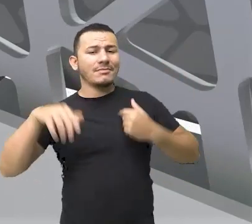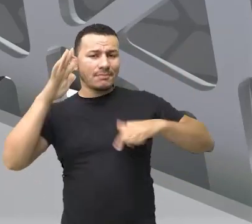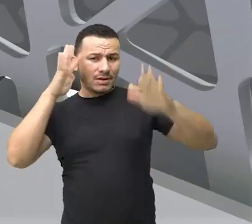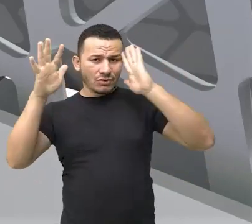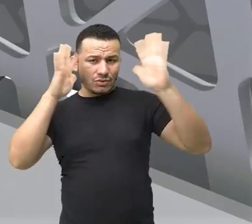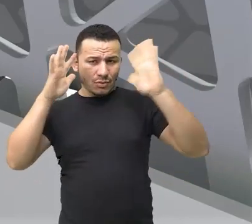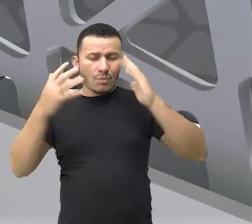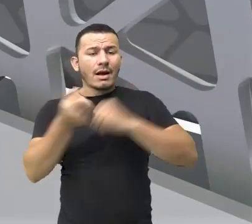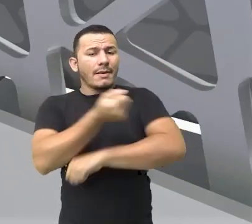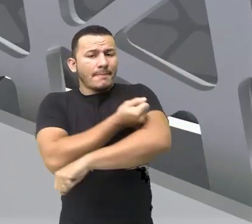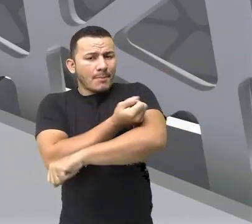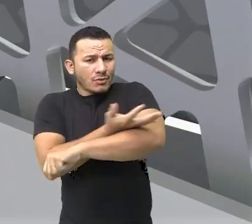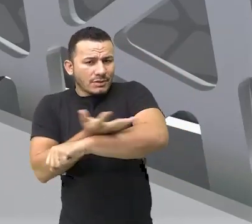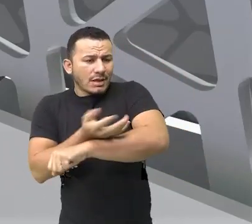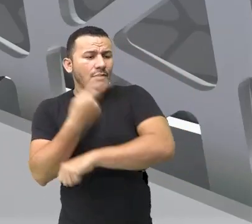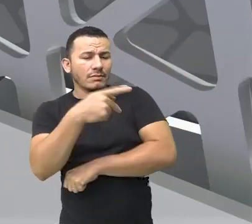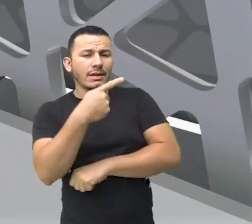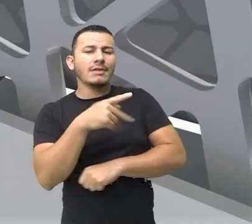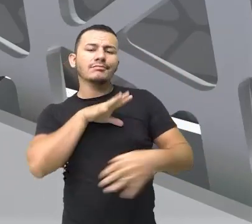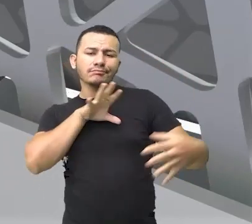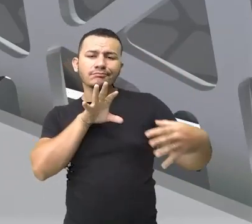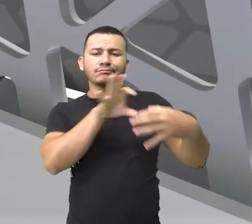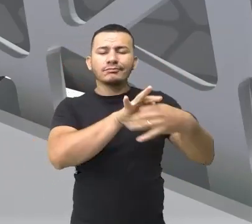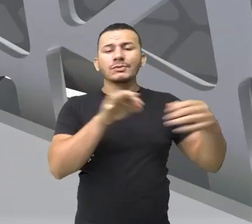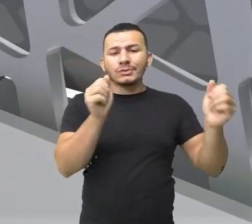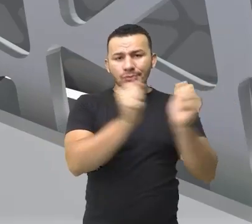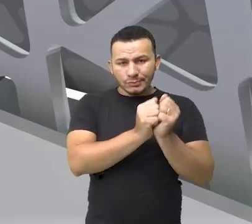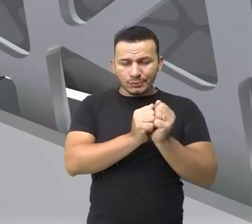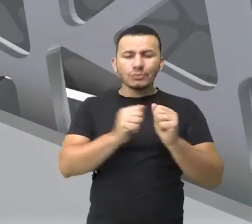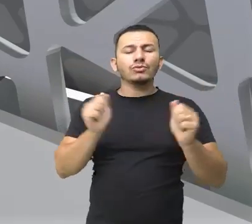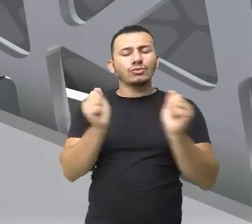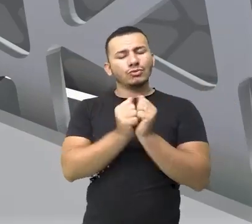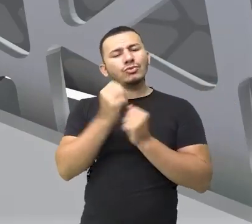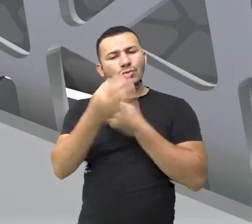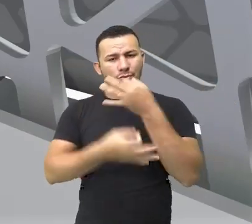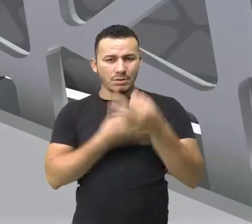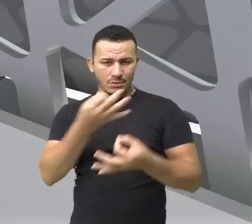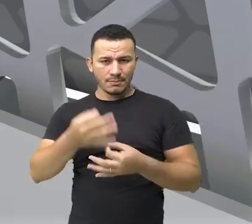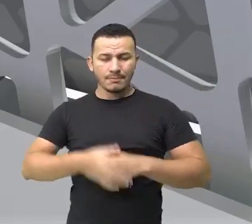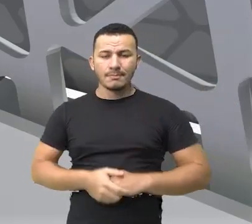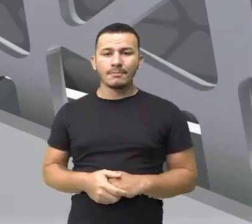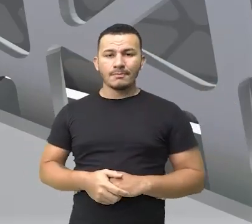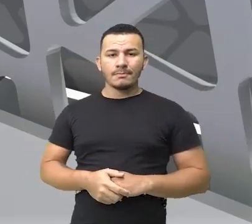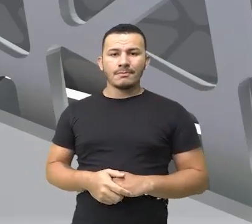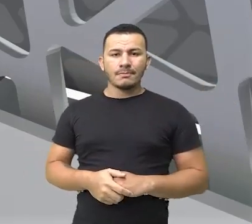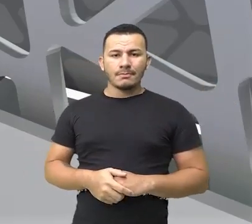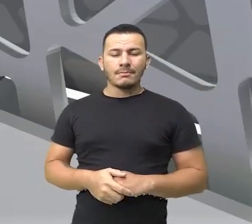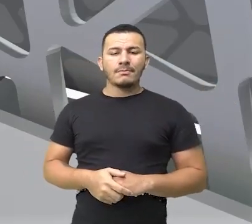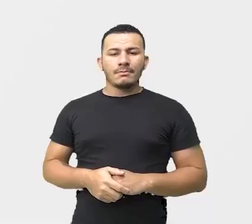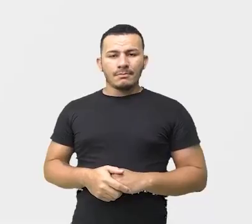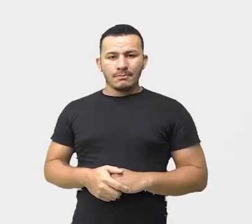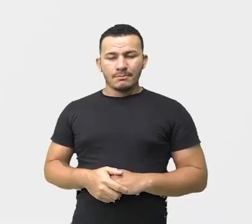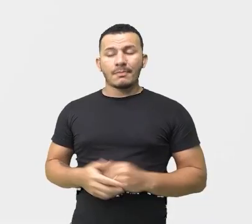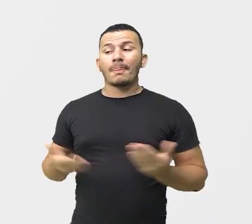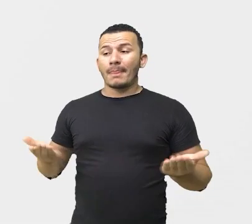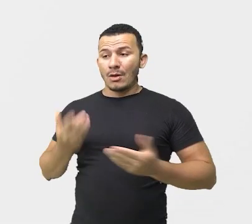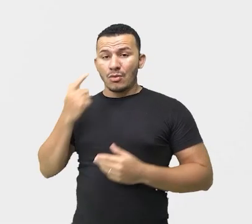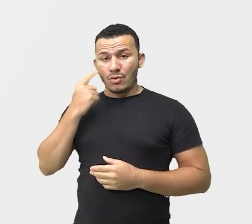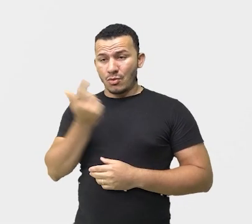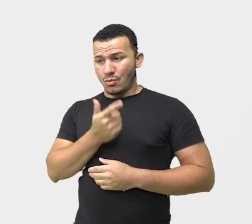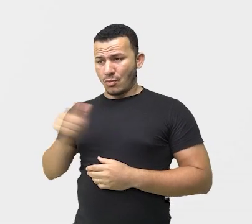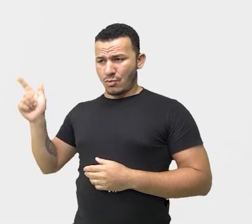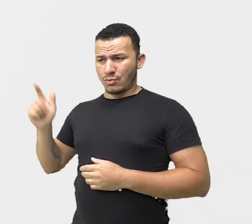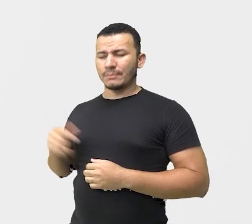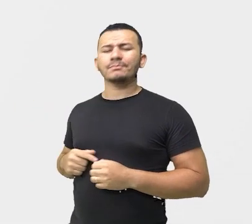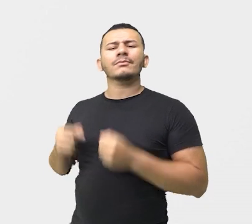As emoções deles acabam estando presentes ali, assim como a opinião. E a descrição objetiva? Vamos observar agora?